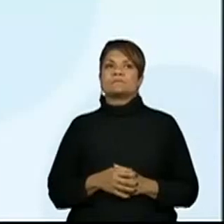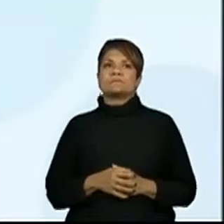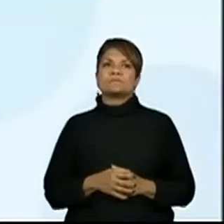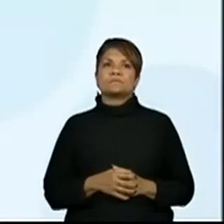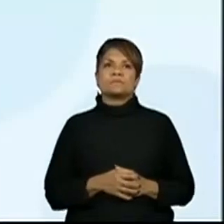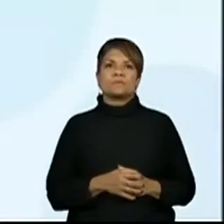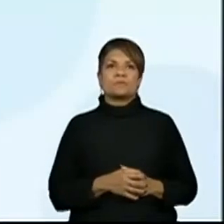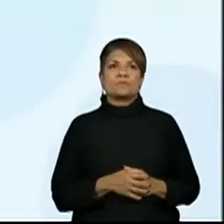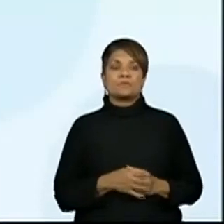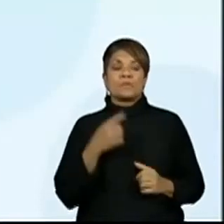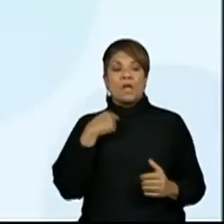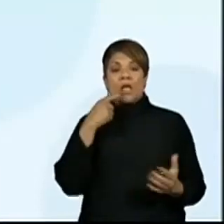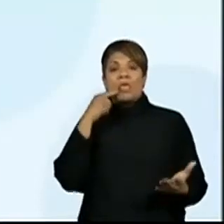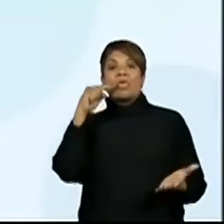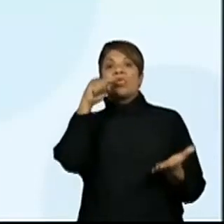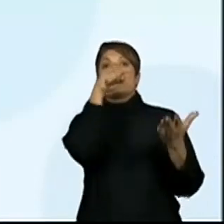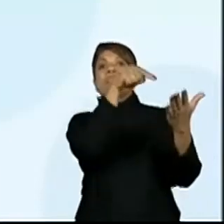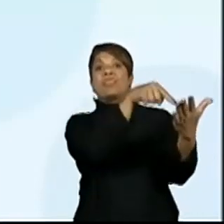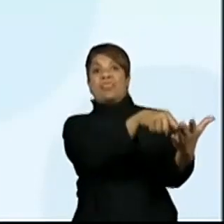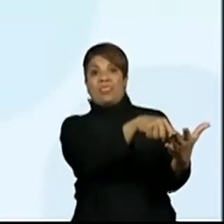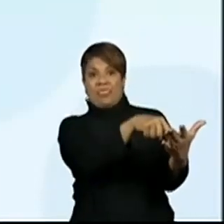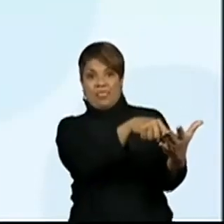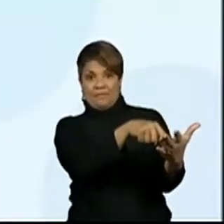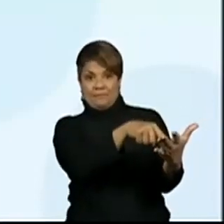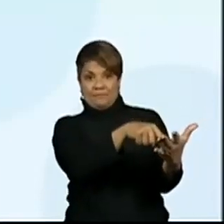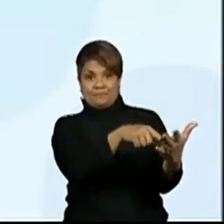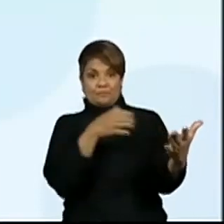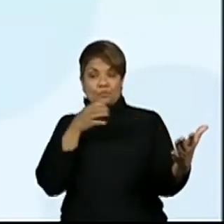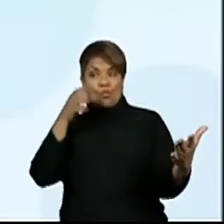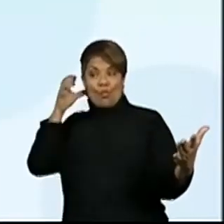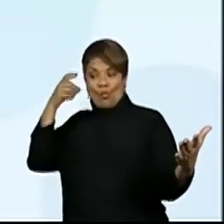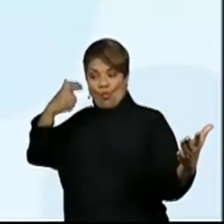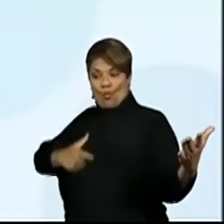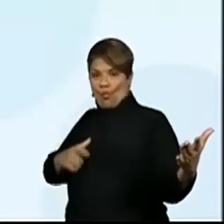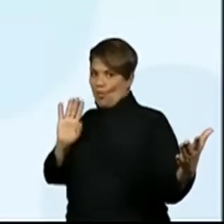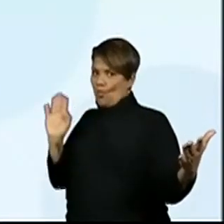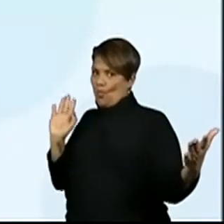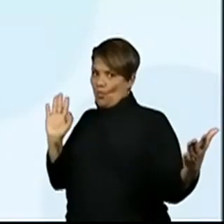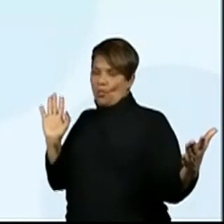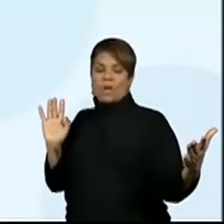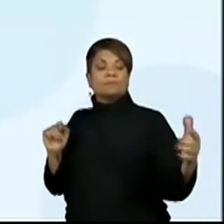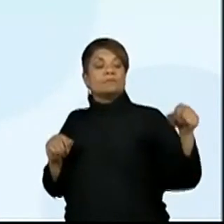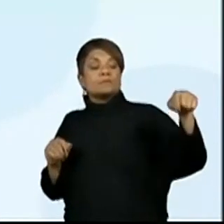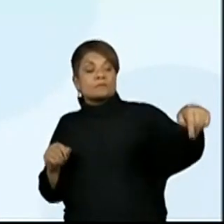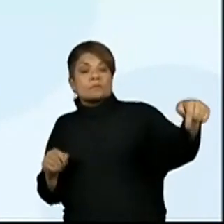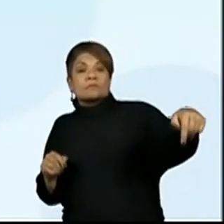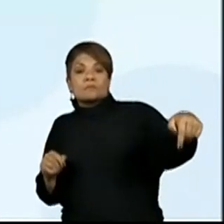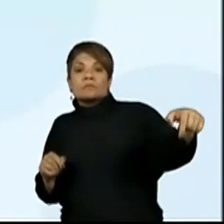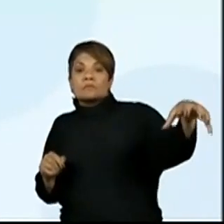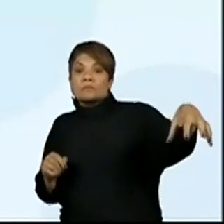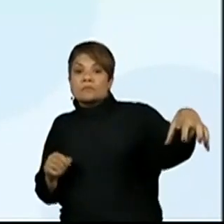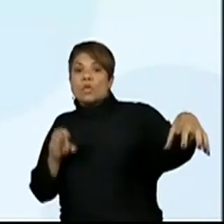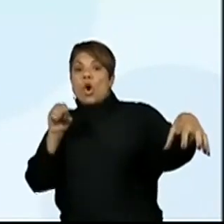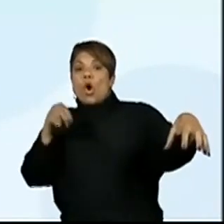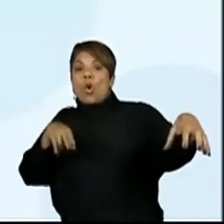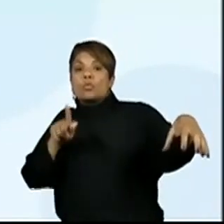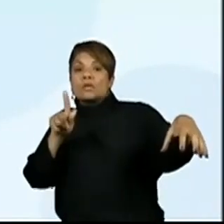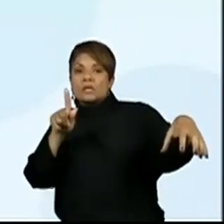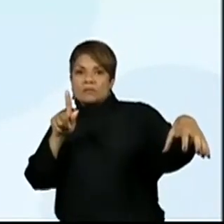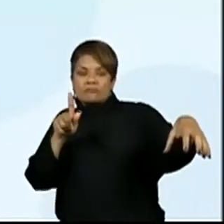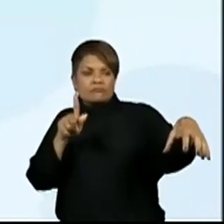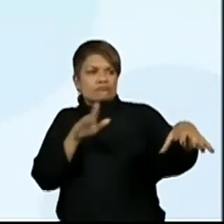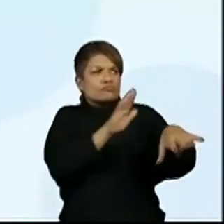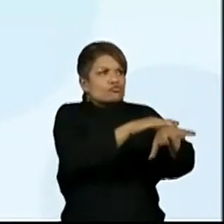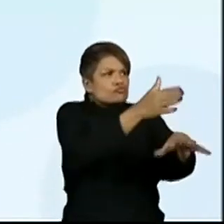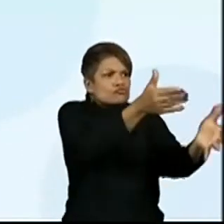receber uma denúncia anônima, a ONG mobilizou mais de 12 funcionários